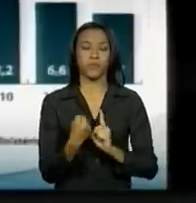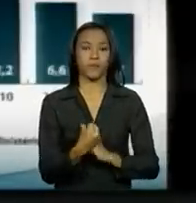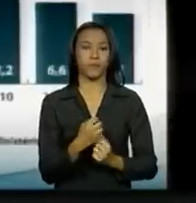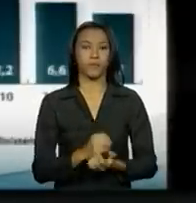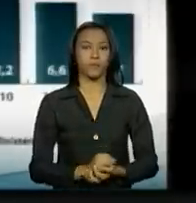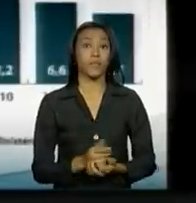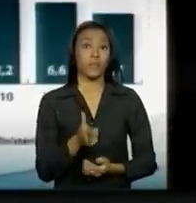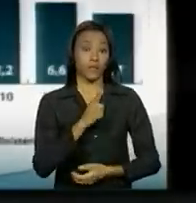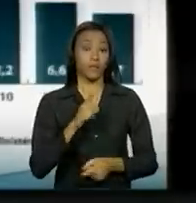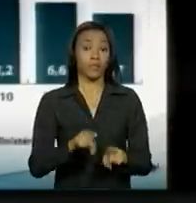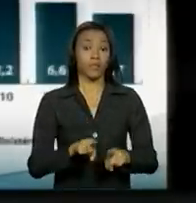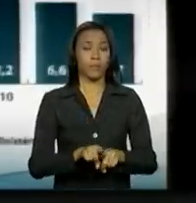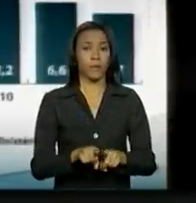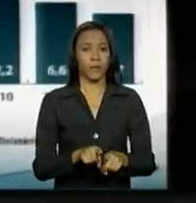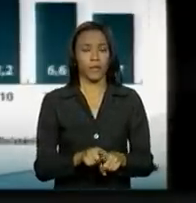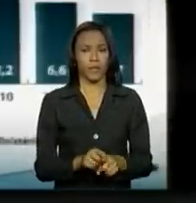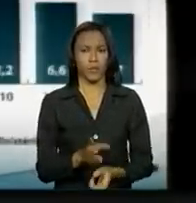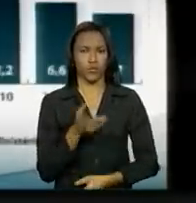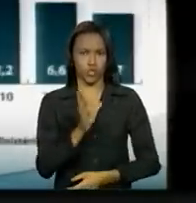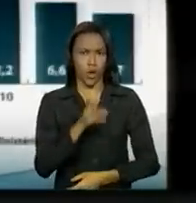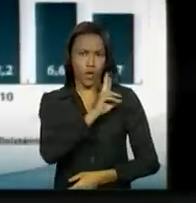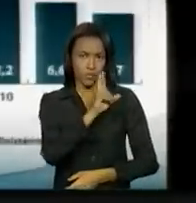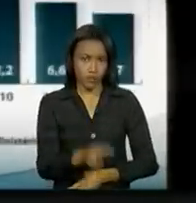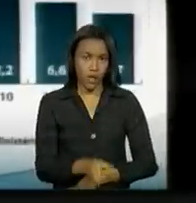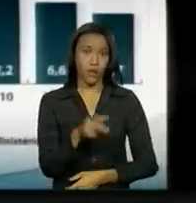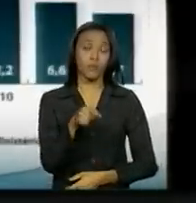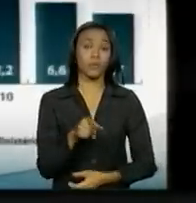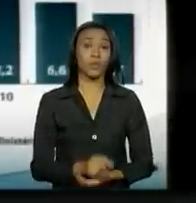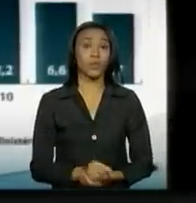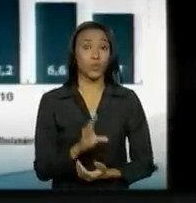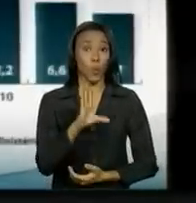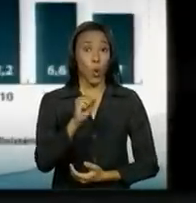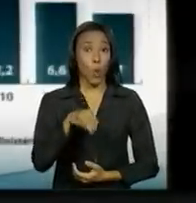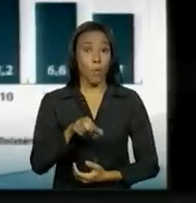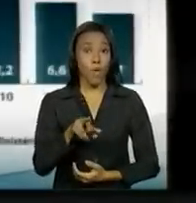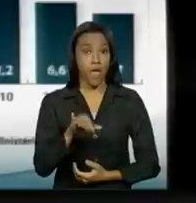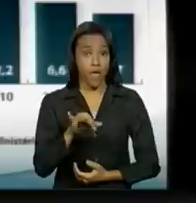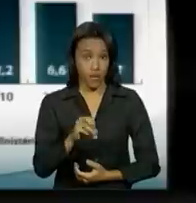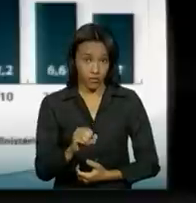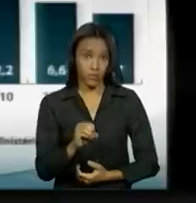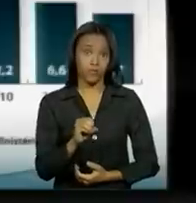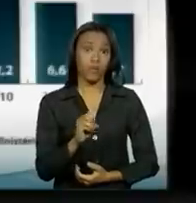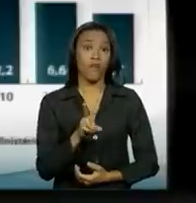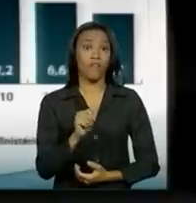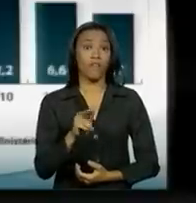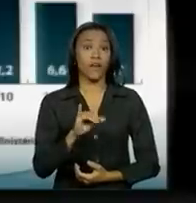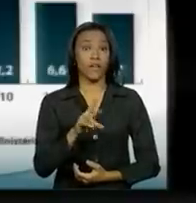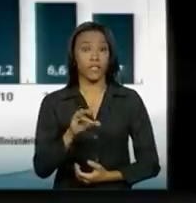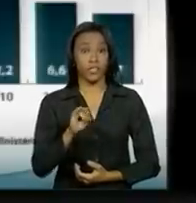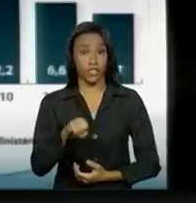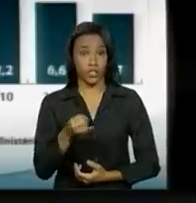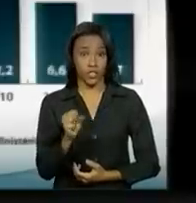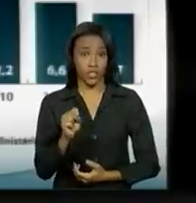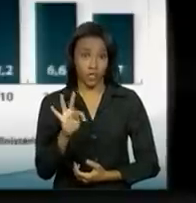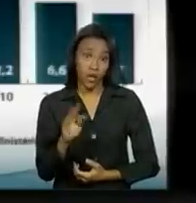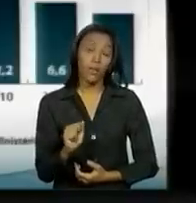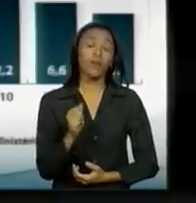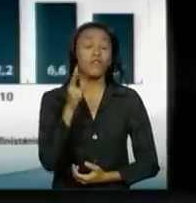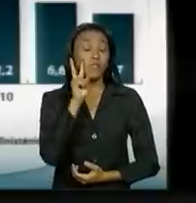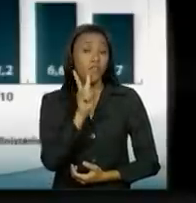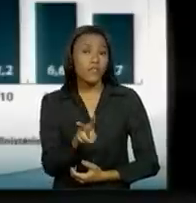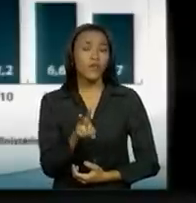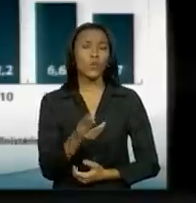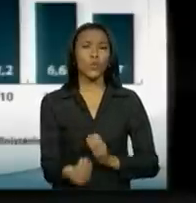Nós temos aí o resultado do comércio varejista. Então, mesmo num pior momento, o último